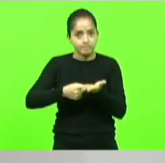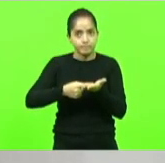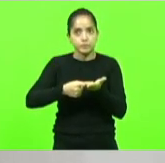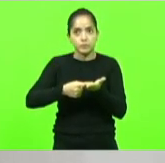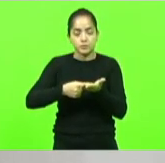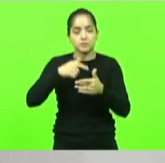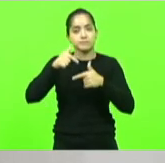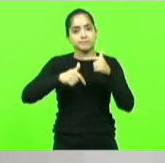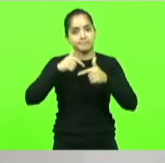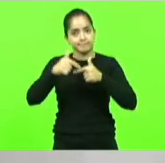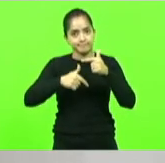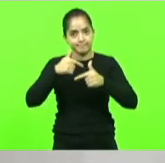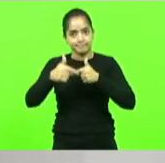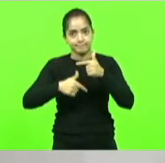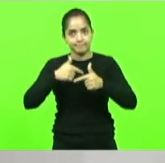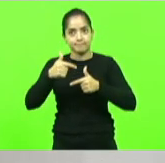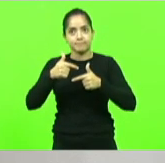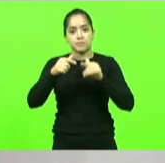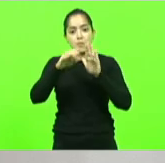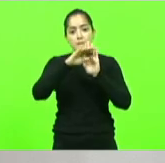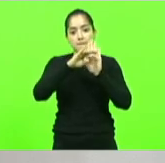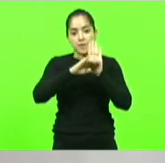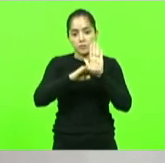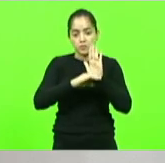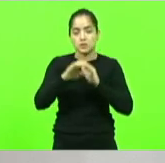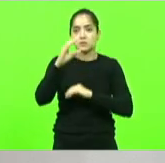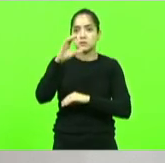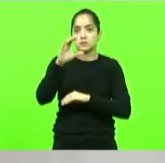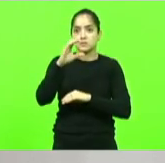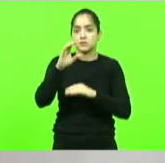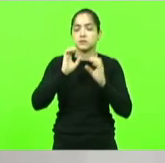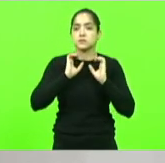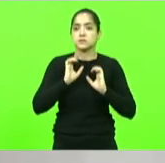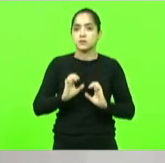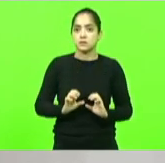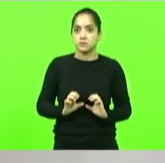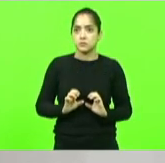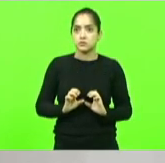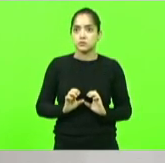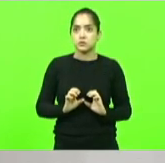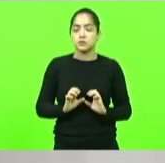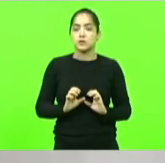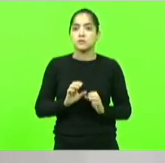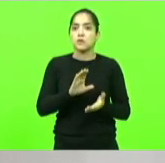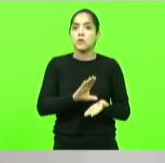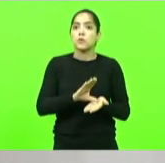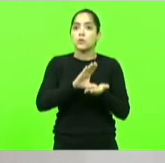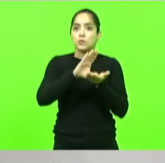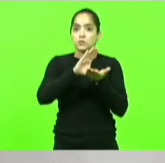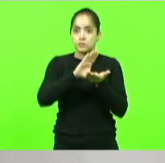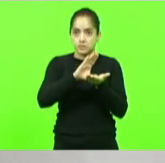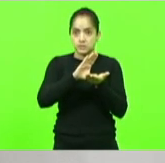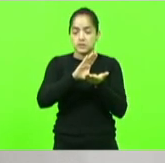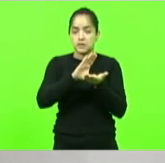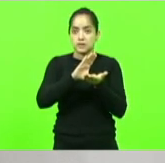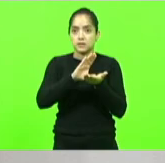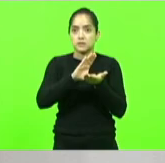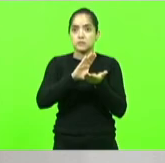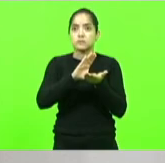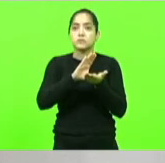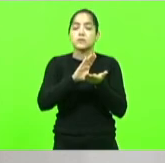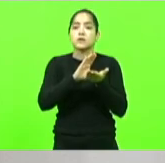profissionais pautadas na ciência e na ética o conselho regional de psicologia de santa catarina